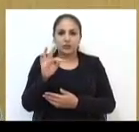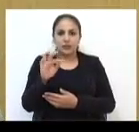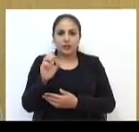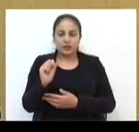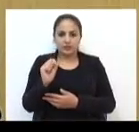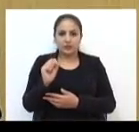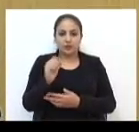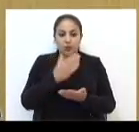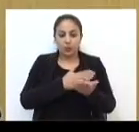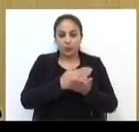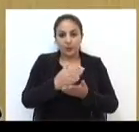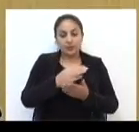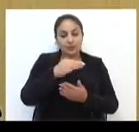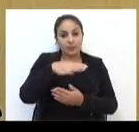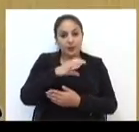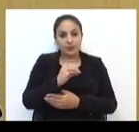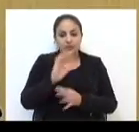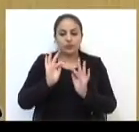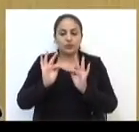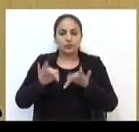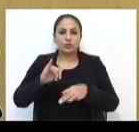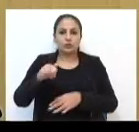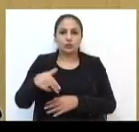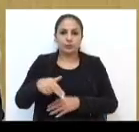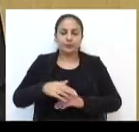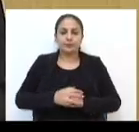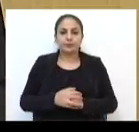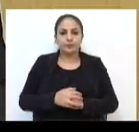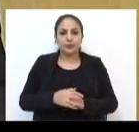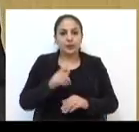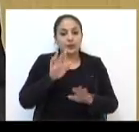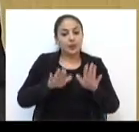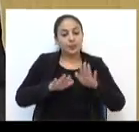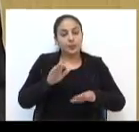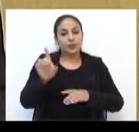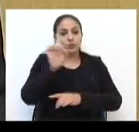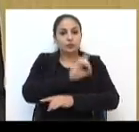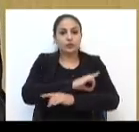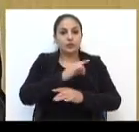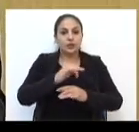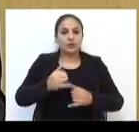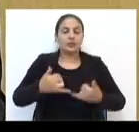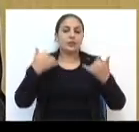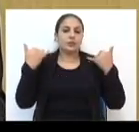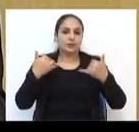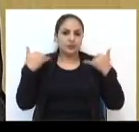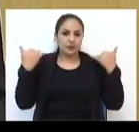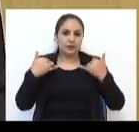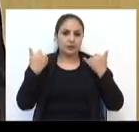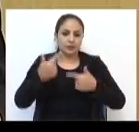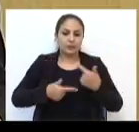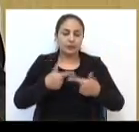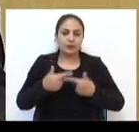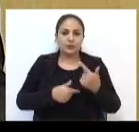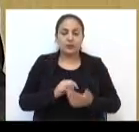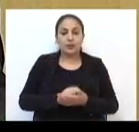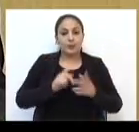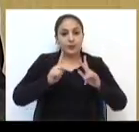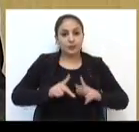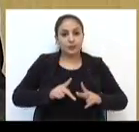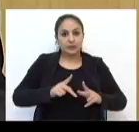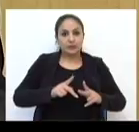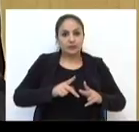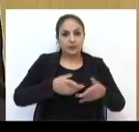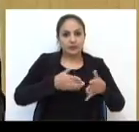termina em julho. O cronograma de liberação depende da data de aniversário do trabalhador. Assim, quem nasceu nos